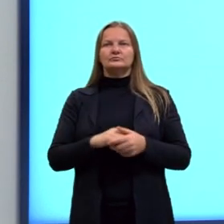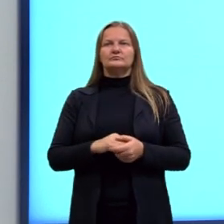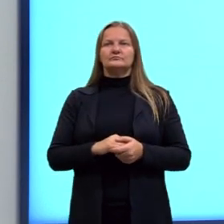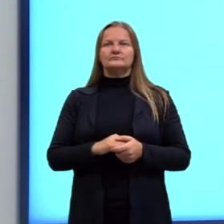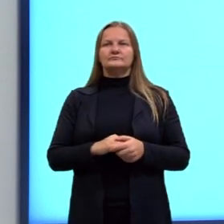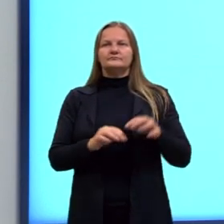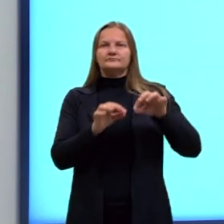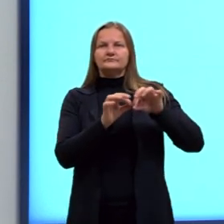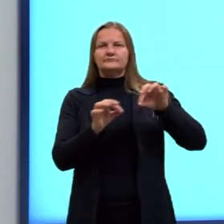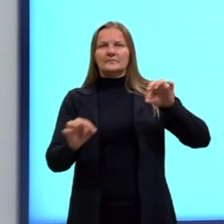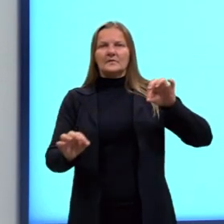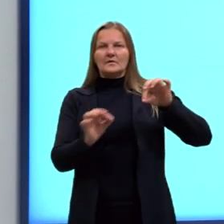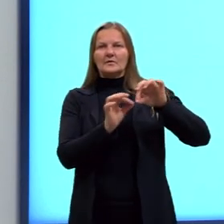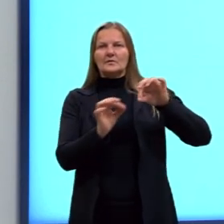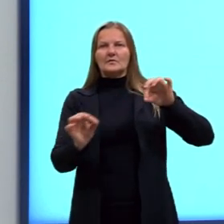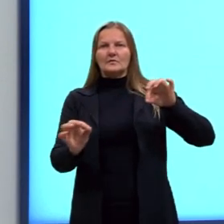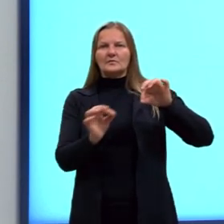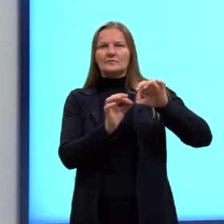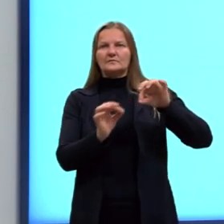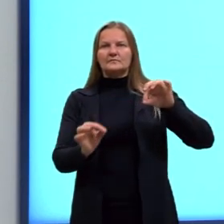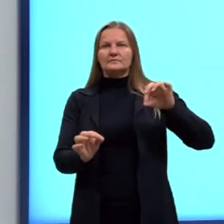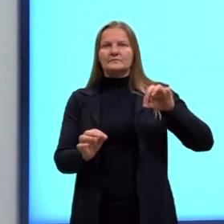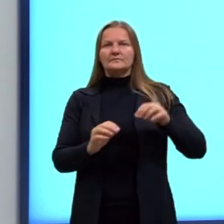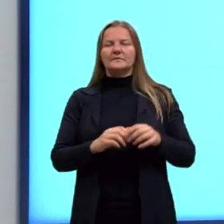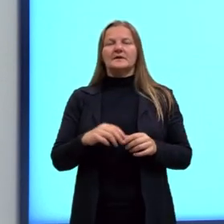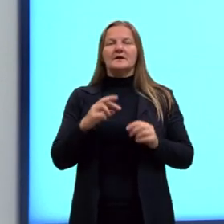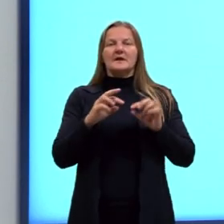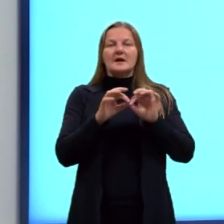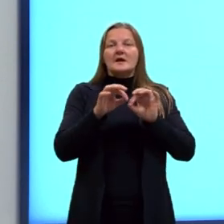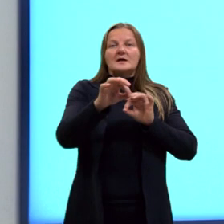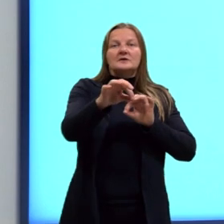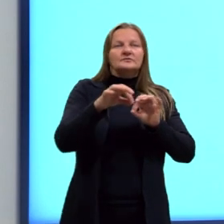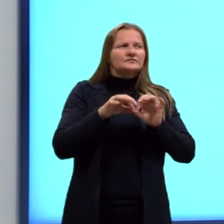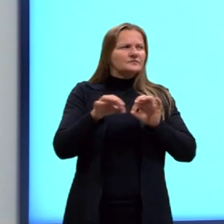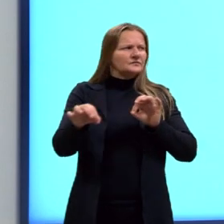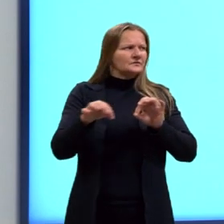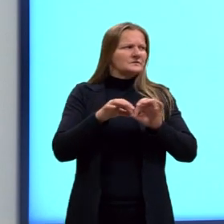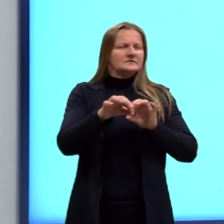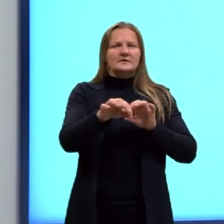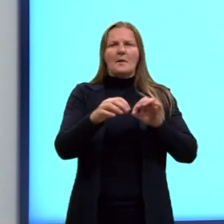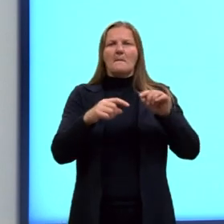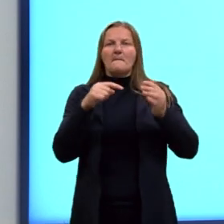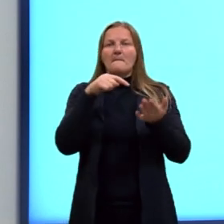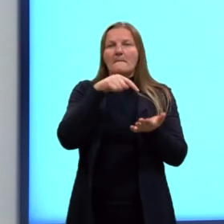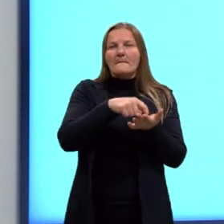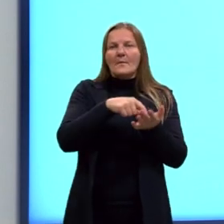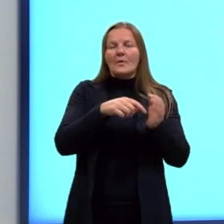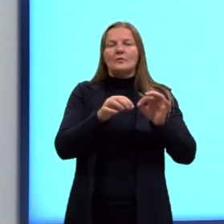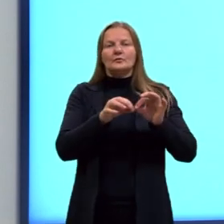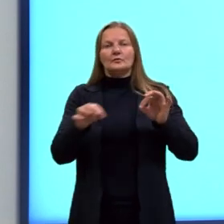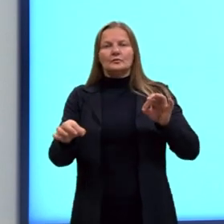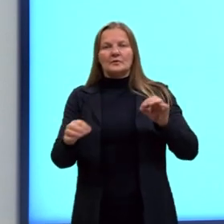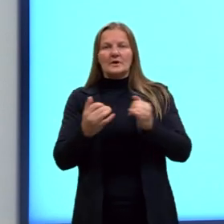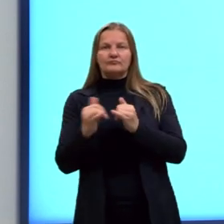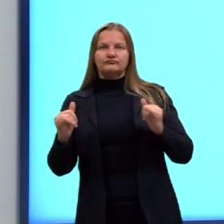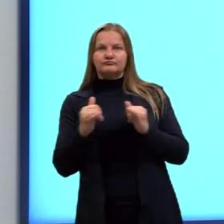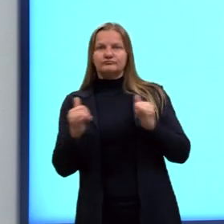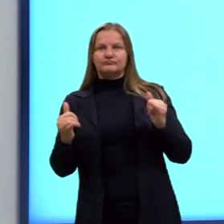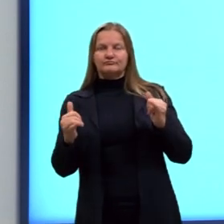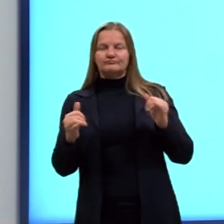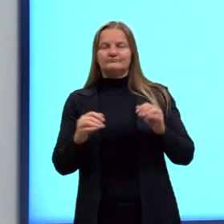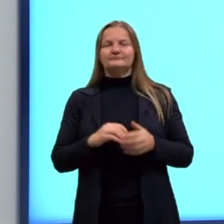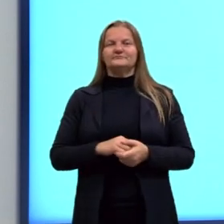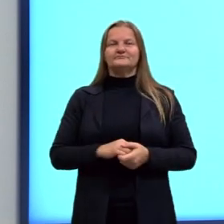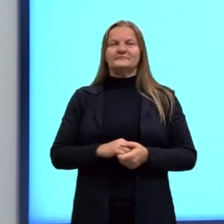aí, o ponto, ele está aqui. A gente pega a distância entre o ponto e a carga. Lembrando,